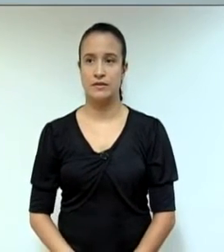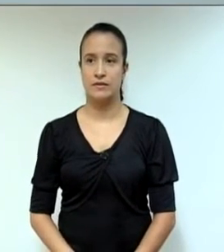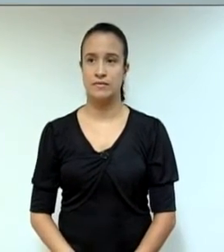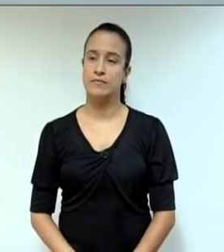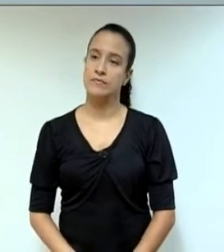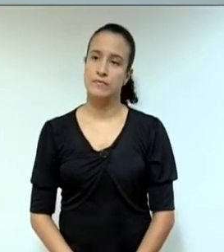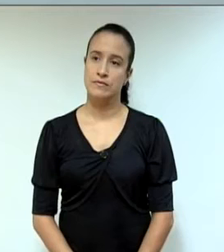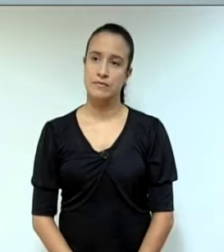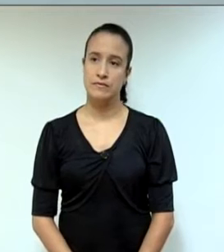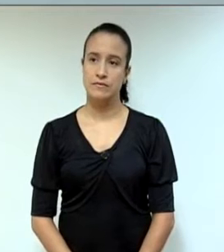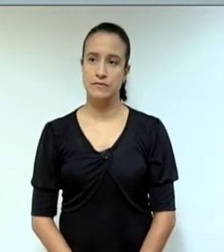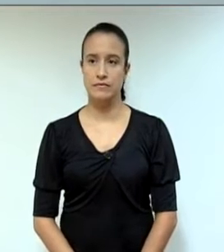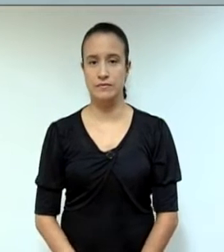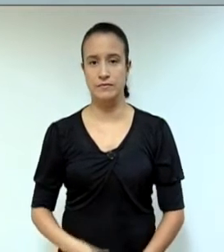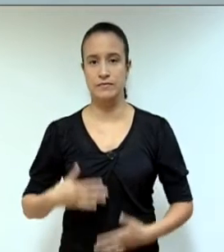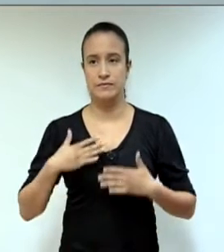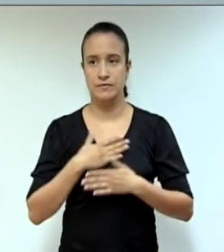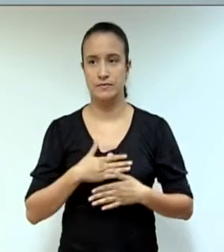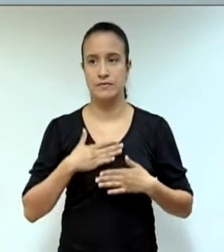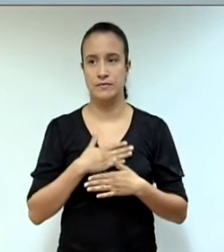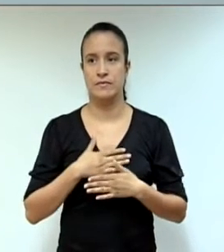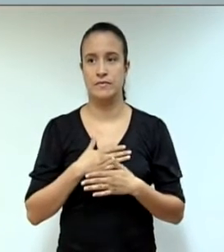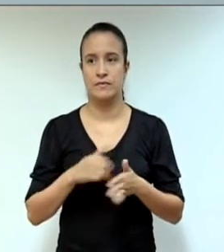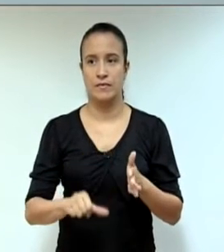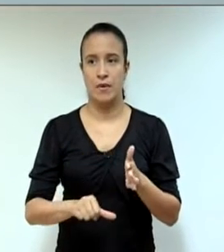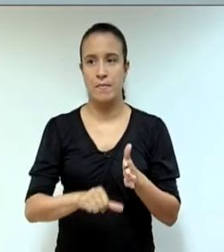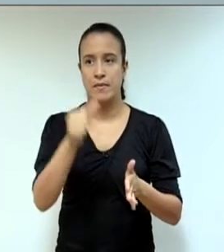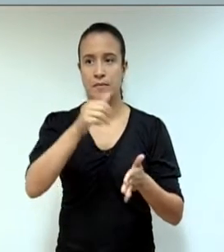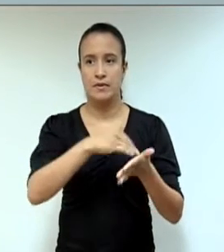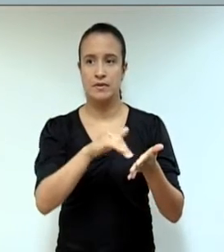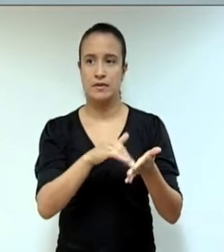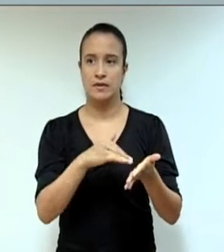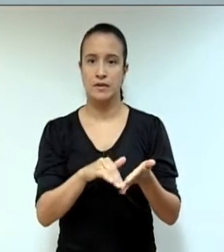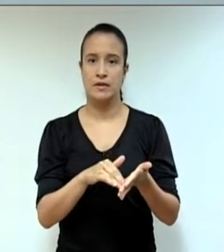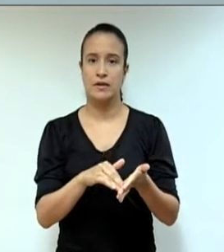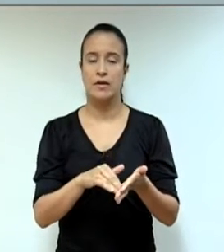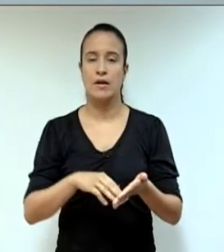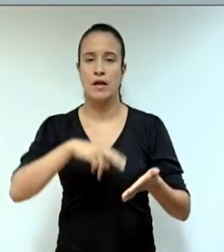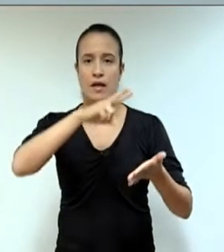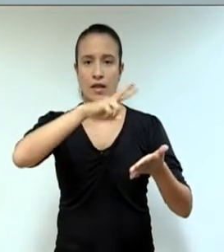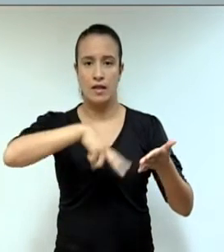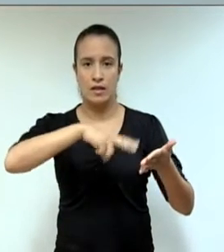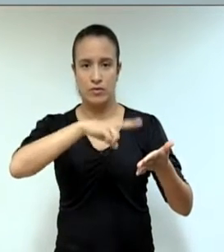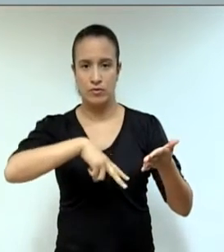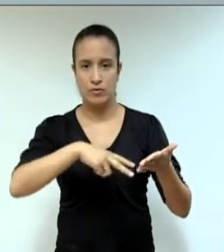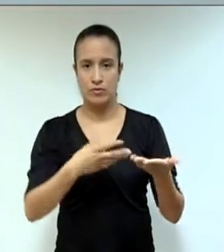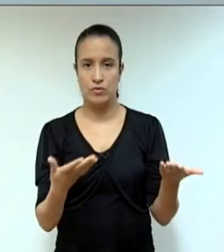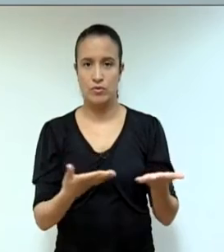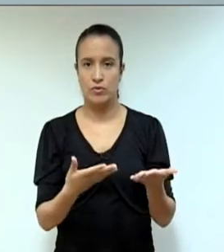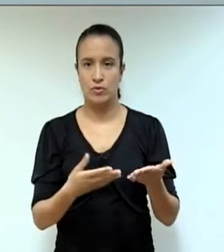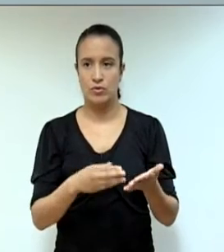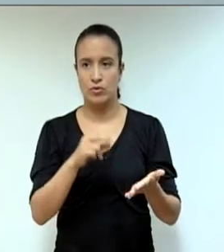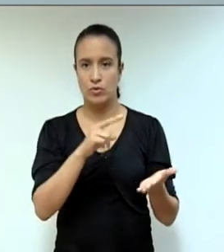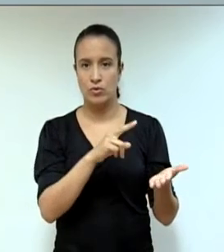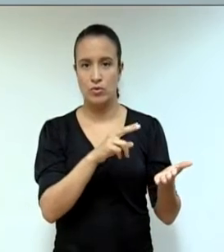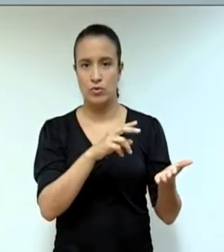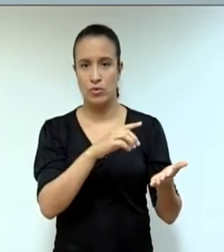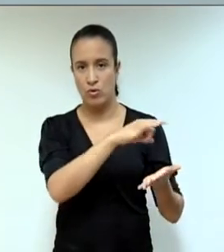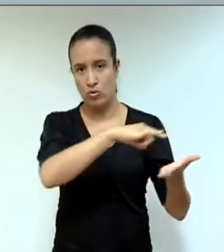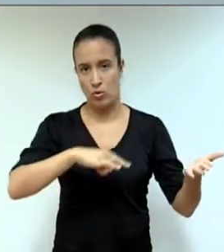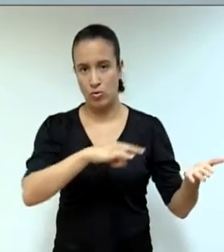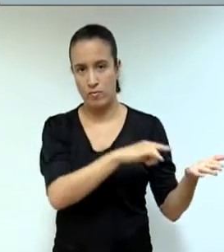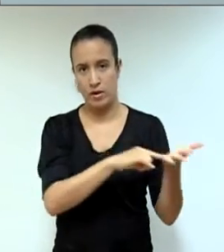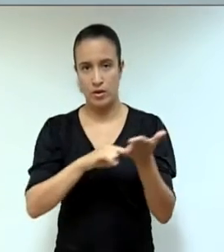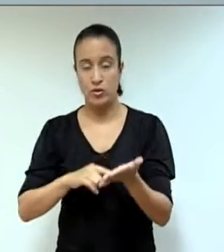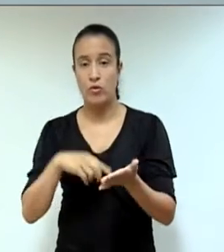Gostaria de pedir ao 1º secretário para ler um documento do vereador Edilson Rodrigues,